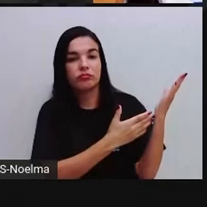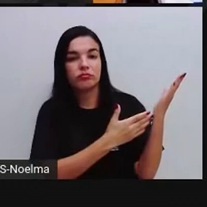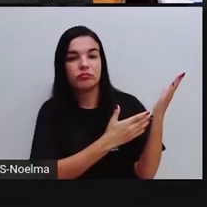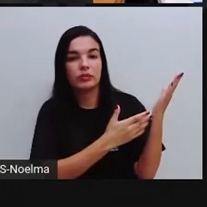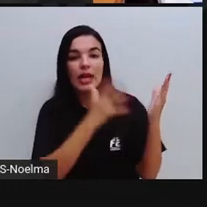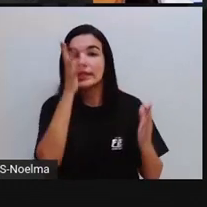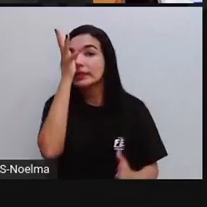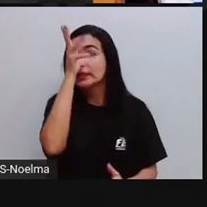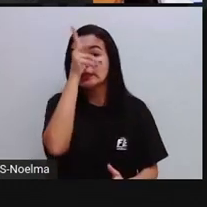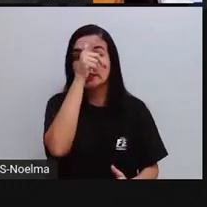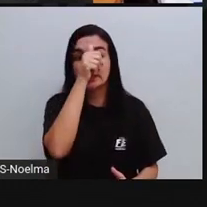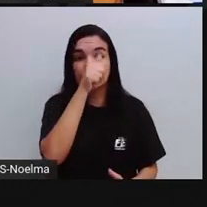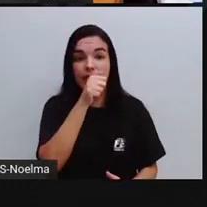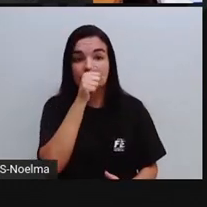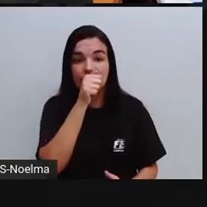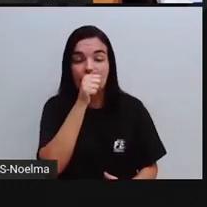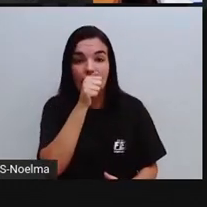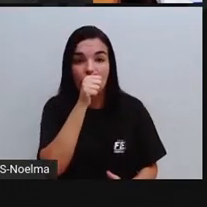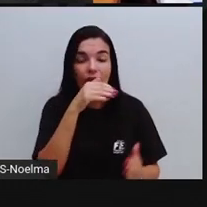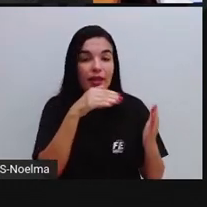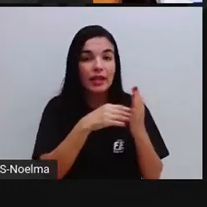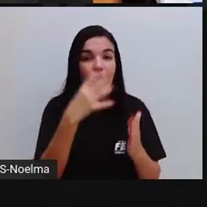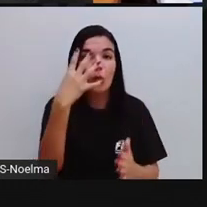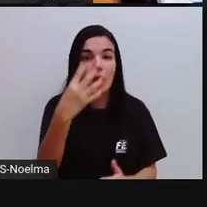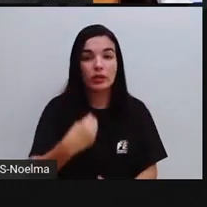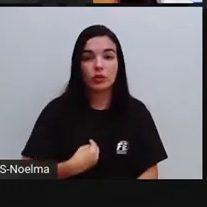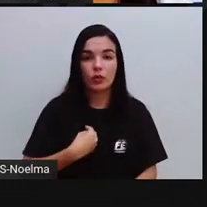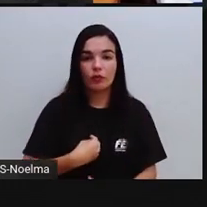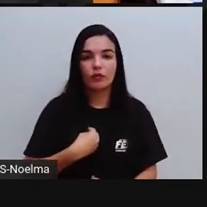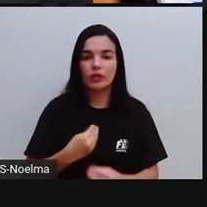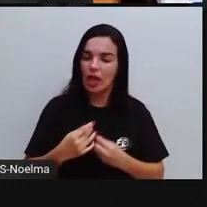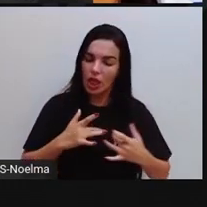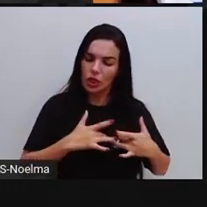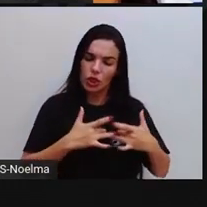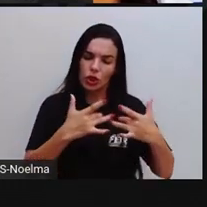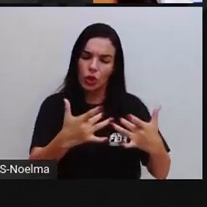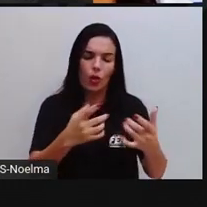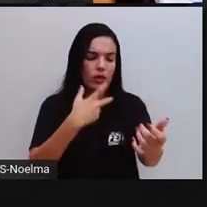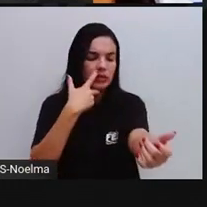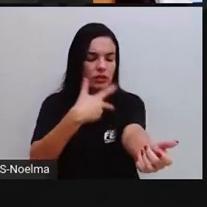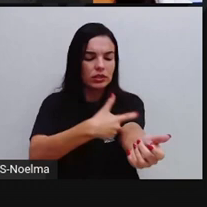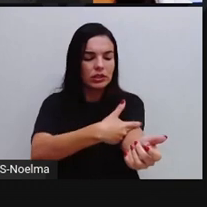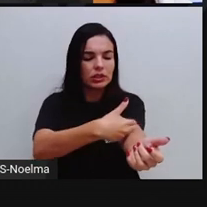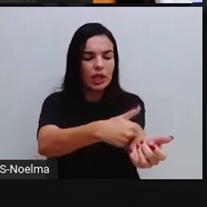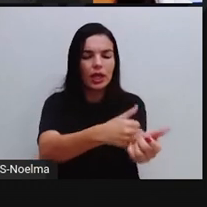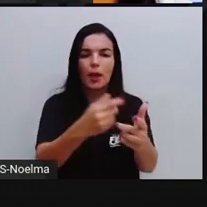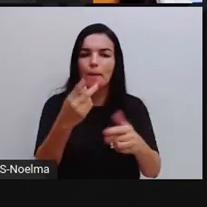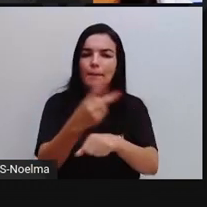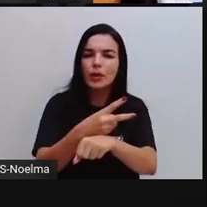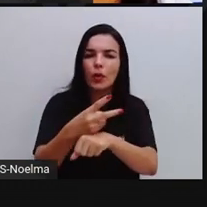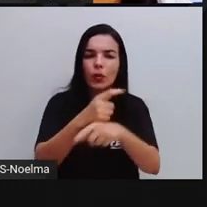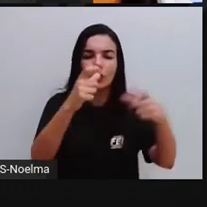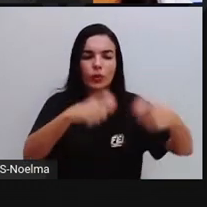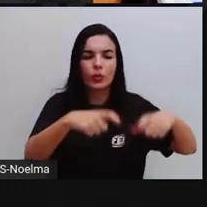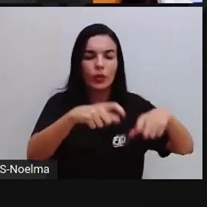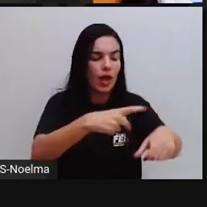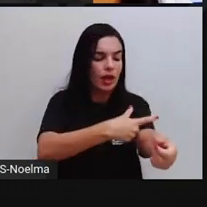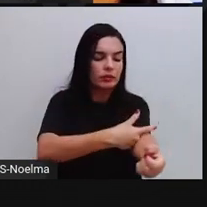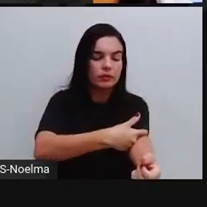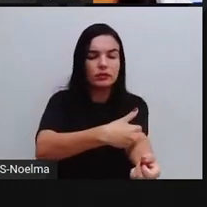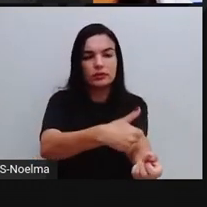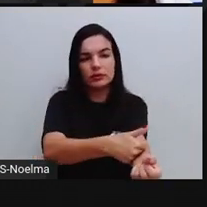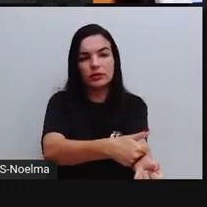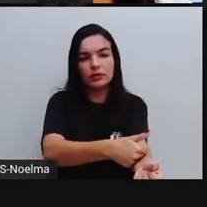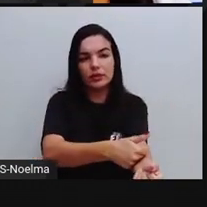Salve até quatro vidas com um gesto, dois sangues. Procure um hemocentro. Aí é uma propaganda